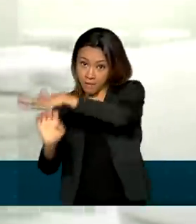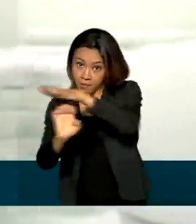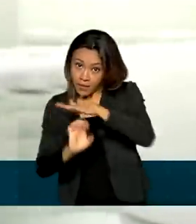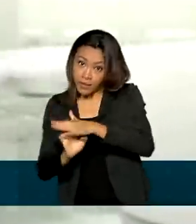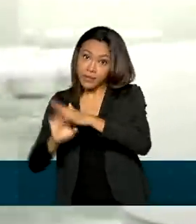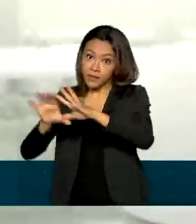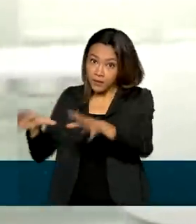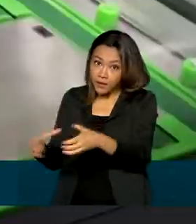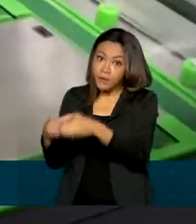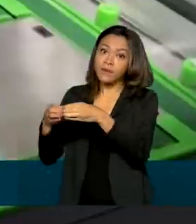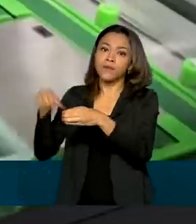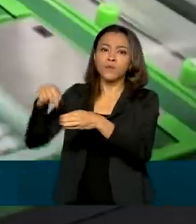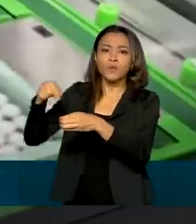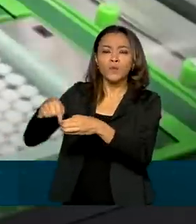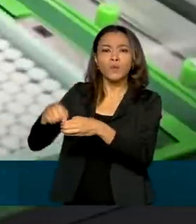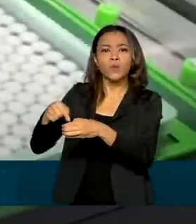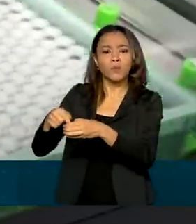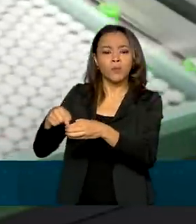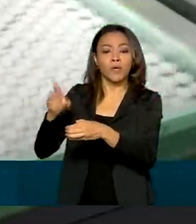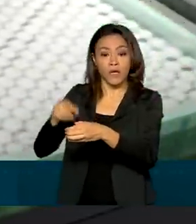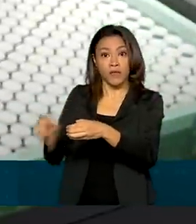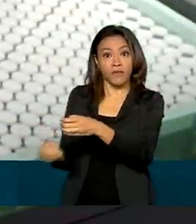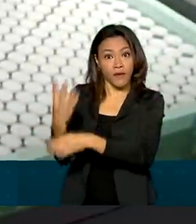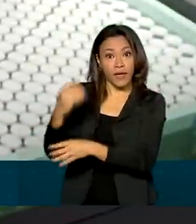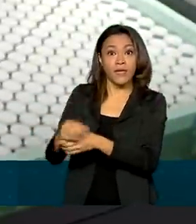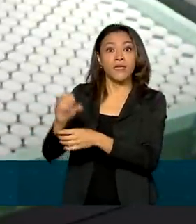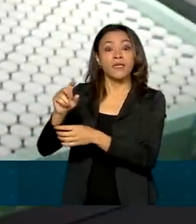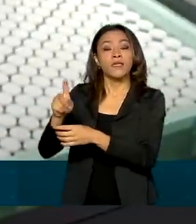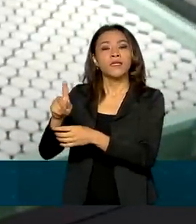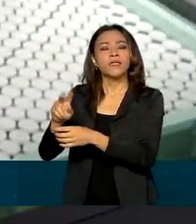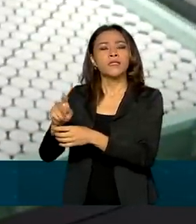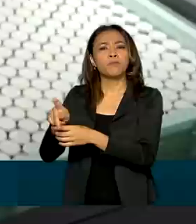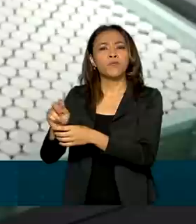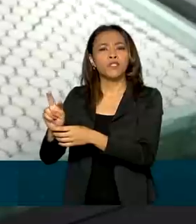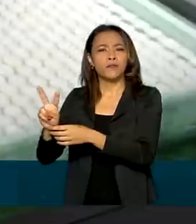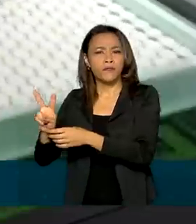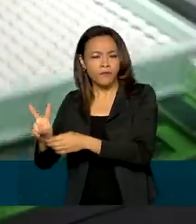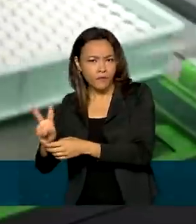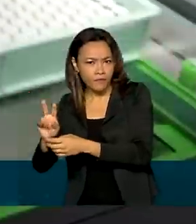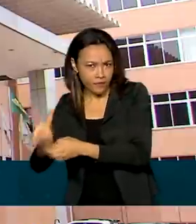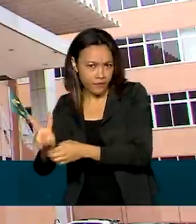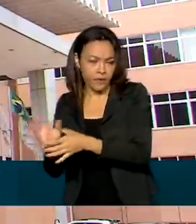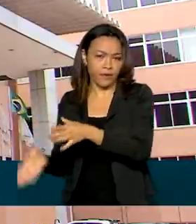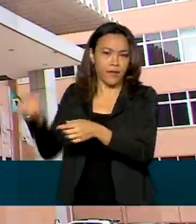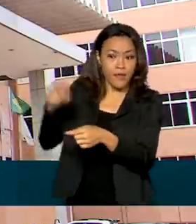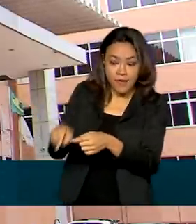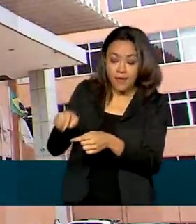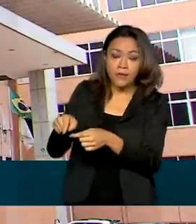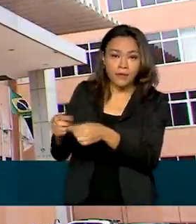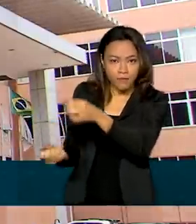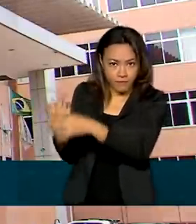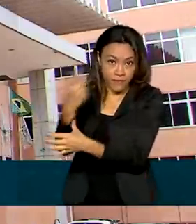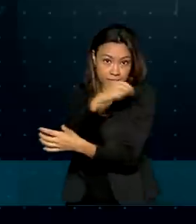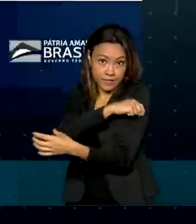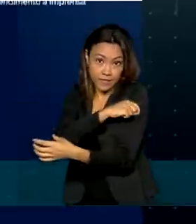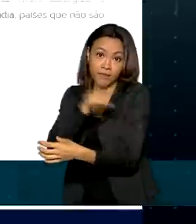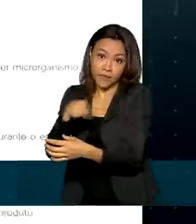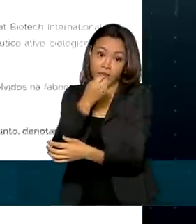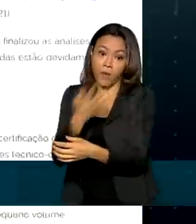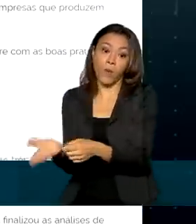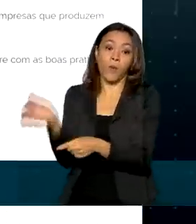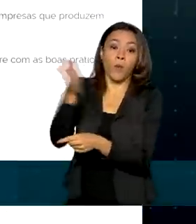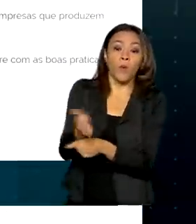grupo União Química, que vai produzir a Sputnik V. O documento é necessário para a obtenção do registro das vacinas no Brasil.